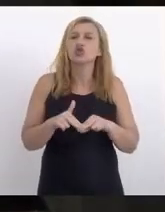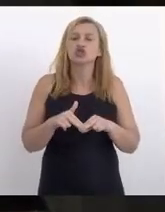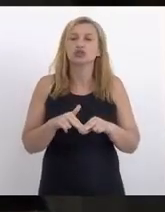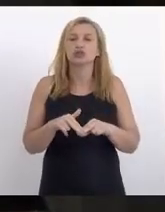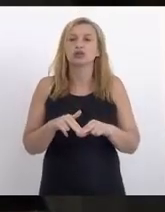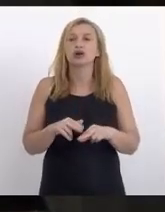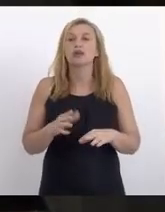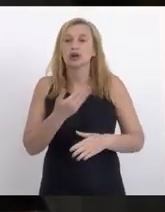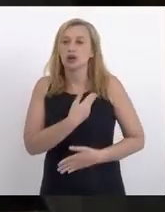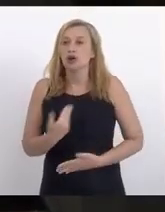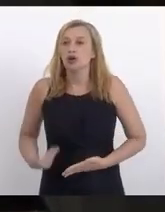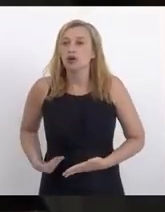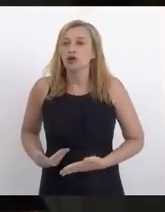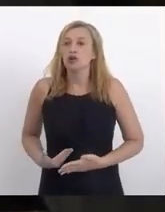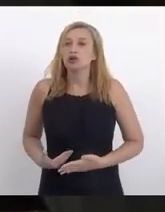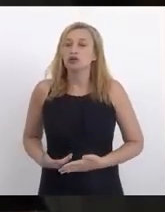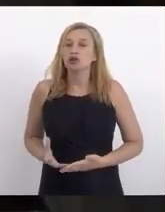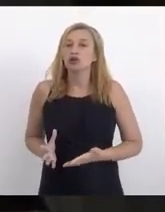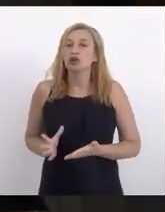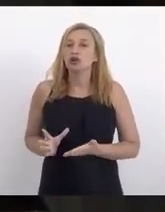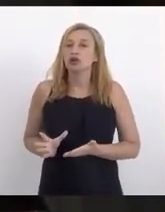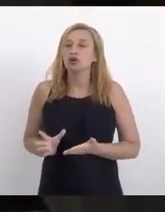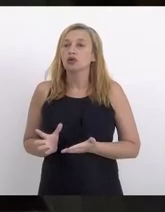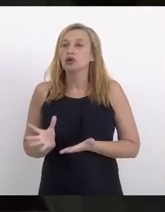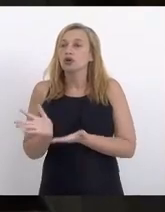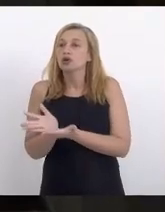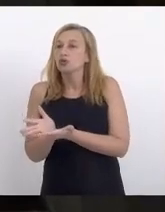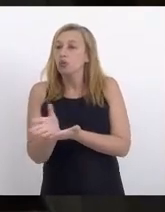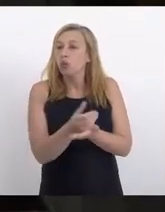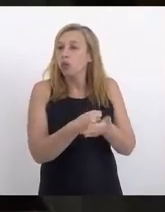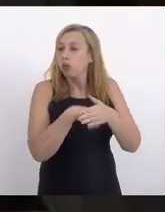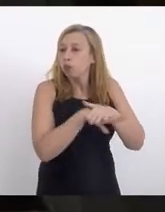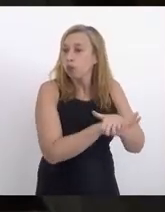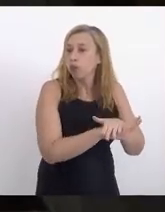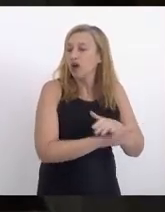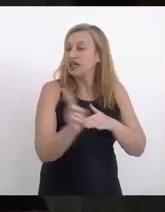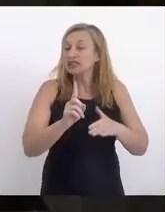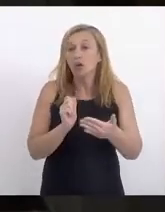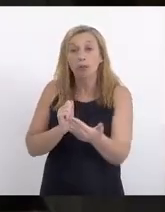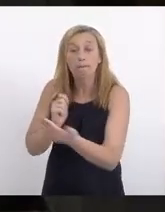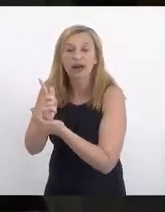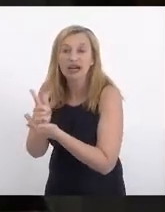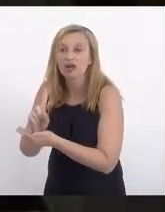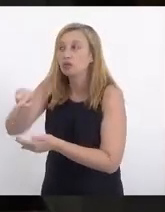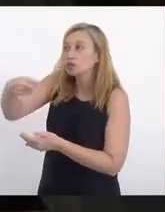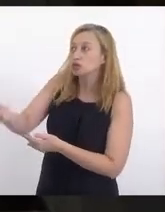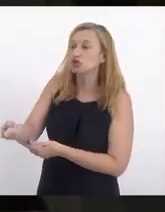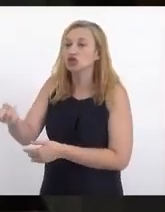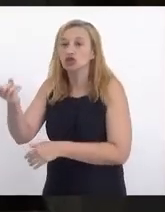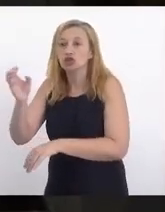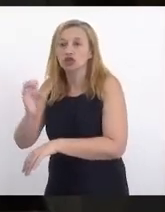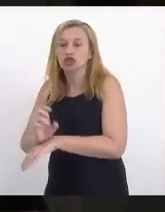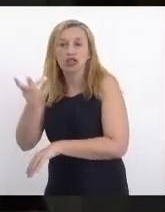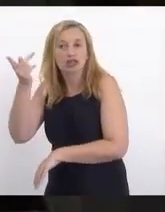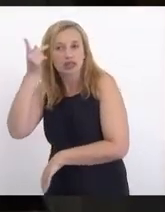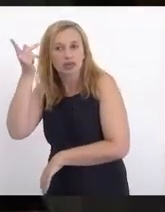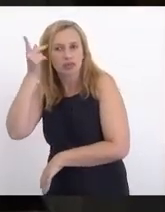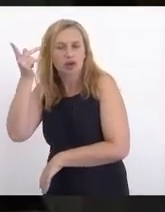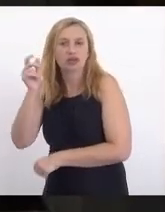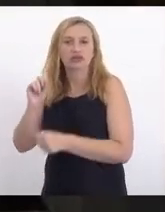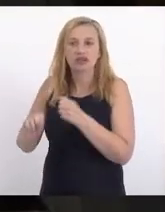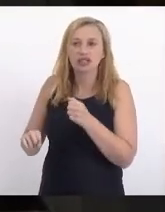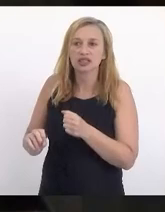para que o governo fique com sobras do Fundeb e não pague, como outros estados estão fazendo, o Estado de São Paulo está fazendo isso já, use